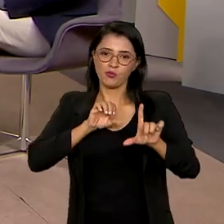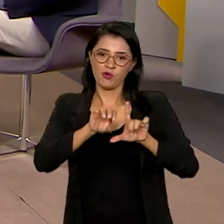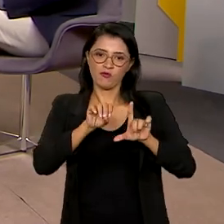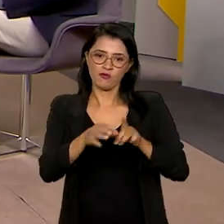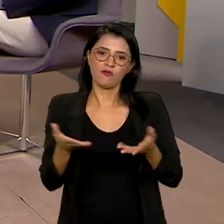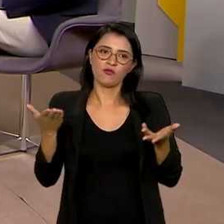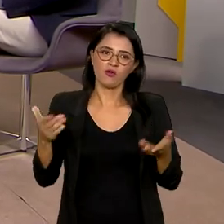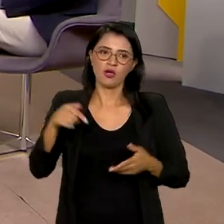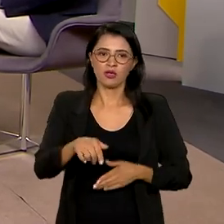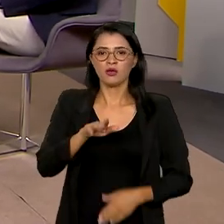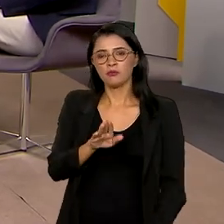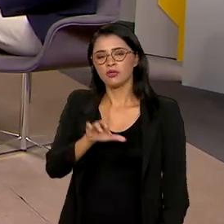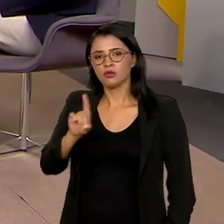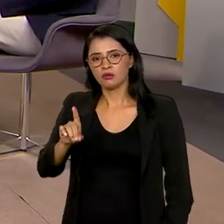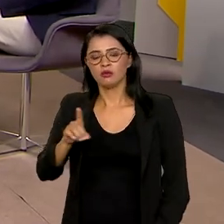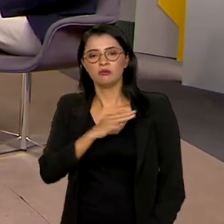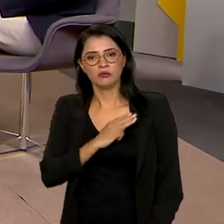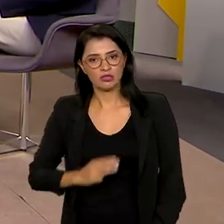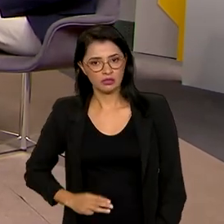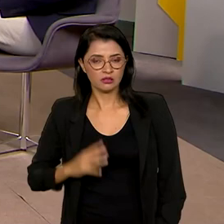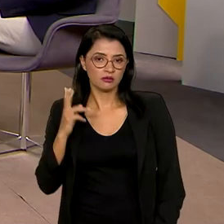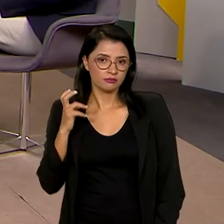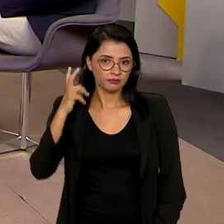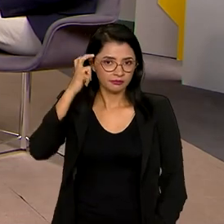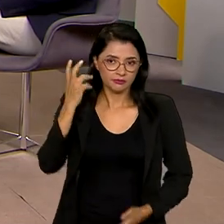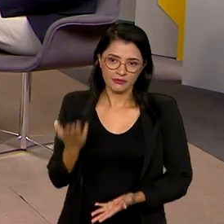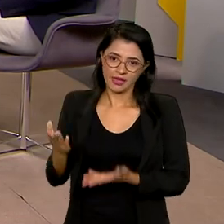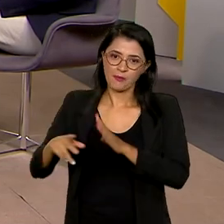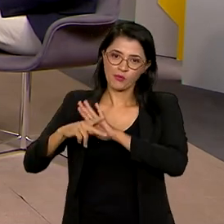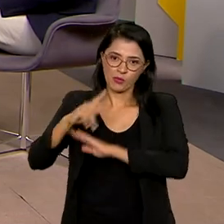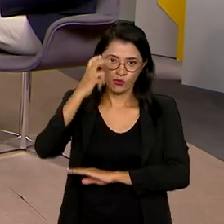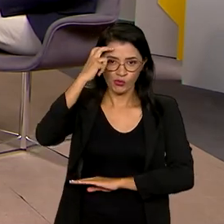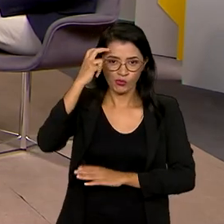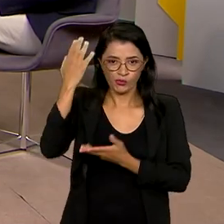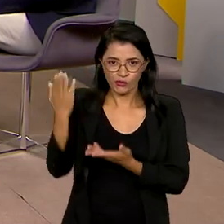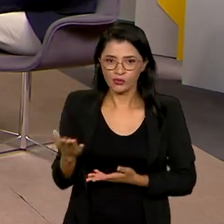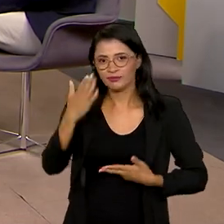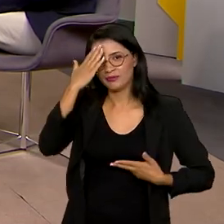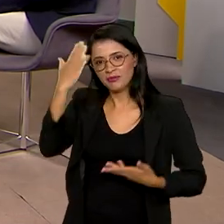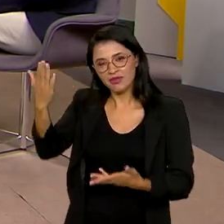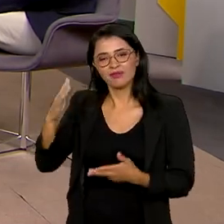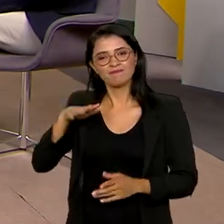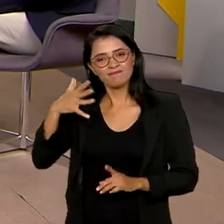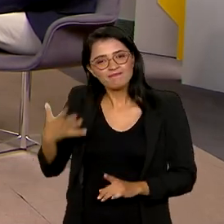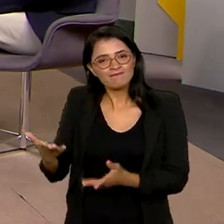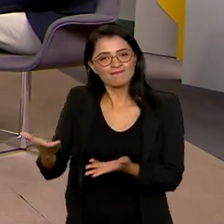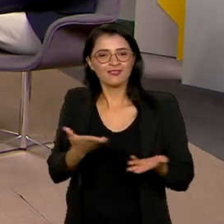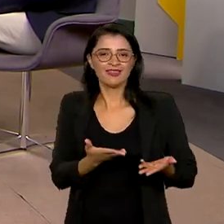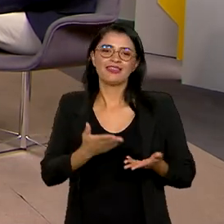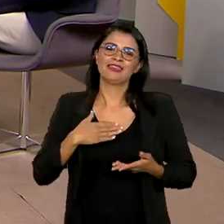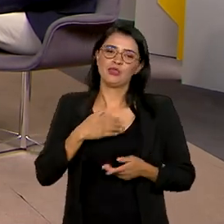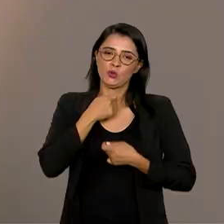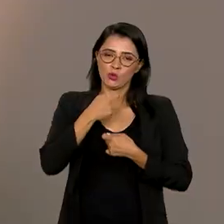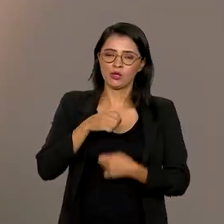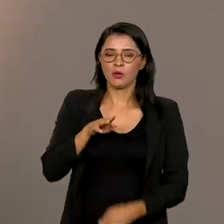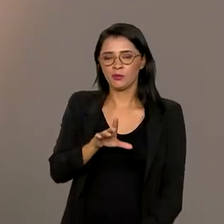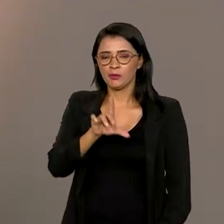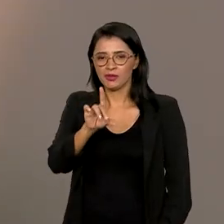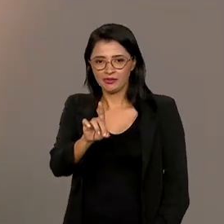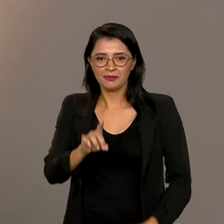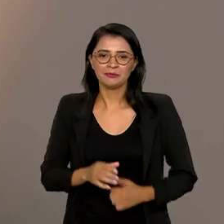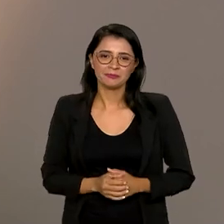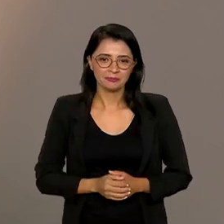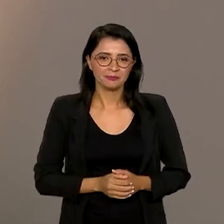no estúdio do Brasil em Dia a ministra Margarete Menezes, ministra da Cultura. Muito obrigada, uma honra tê-la aqui no Brasil em Dia, ministra. Obrigada,